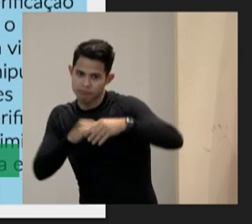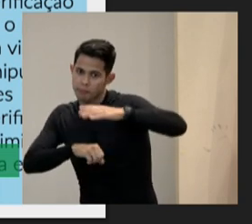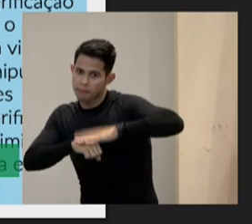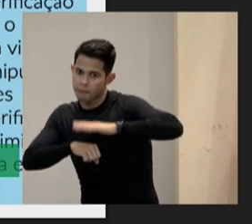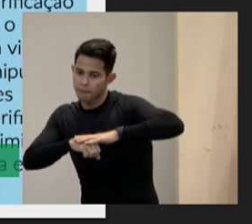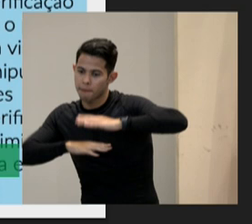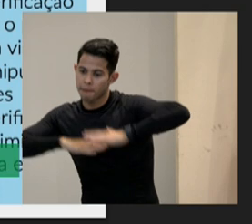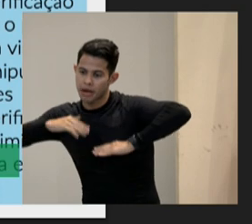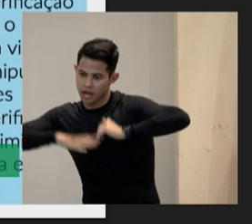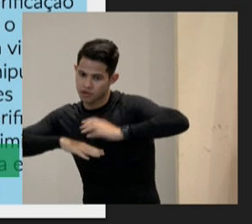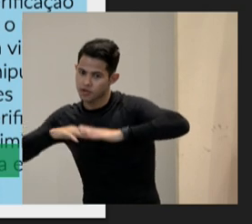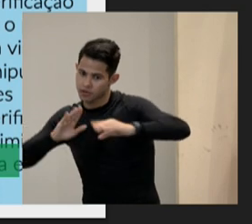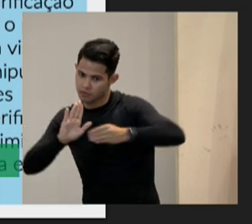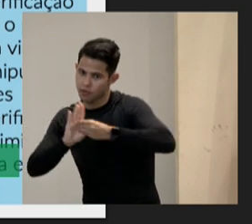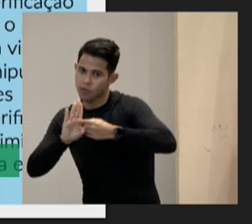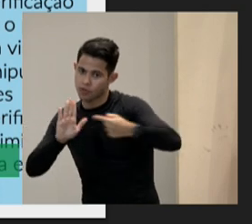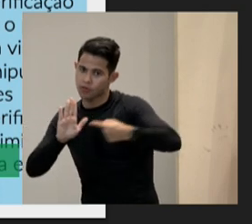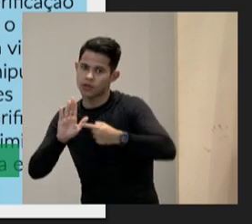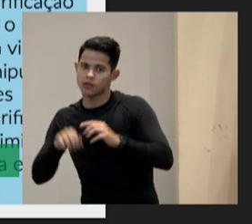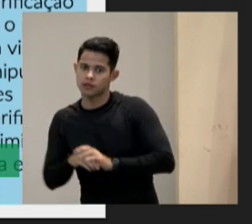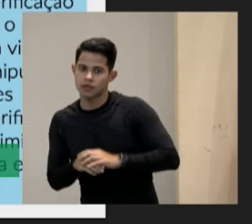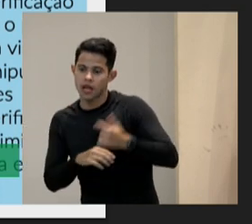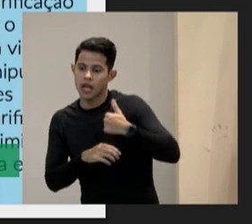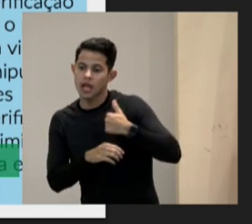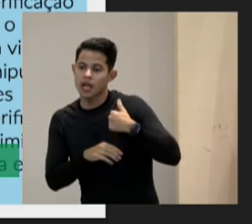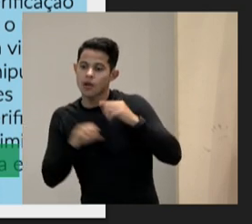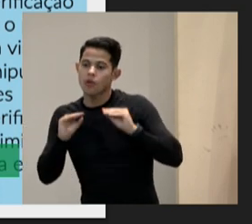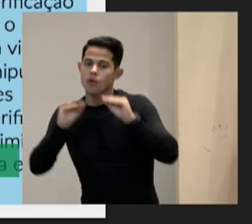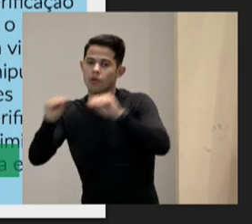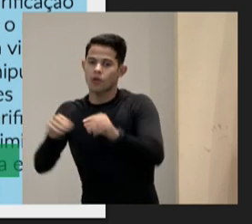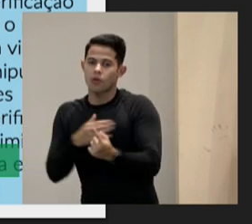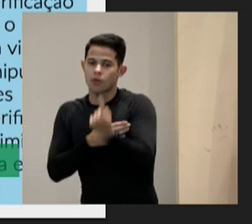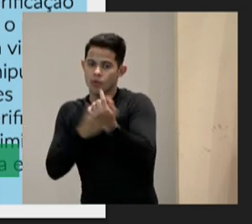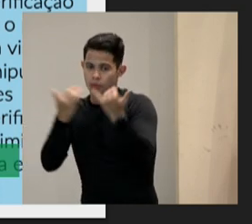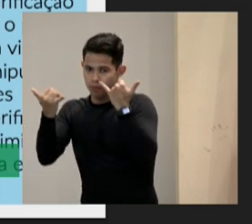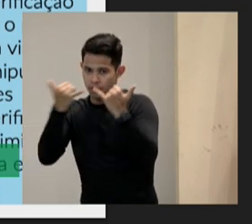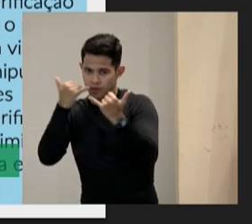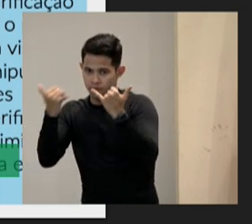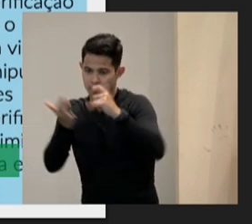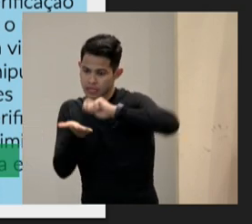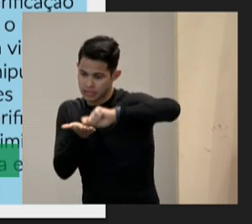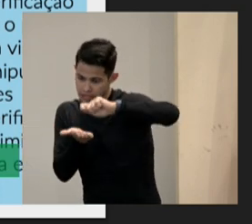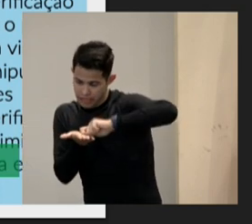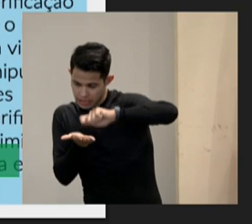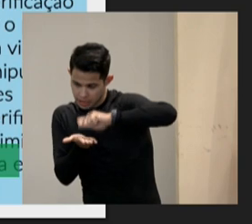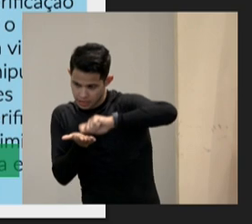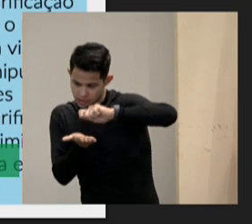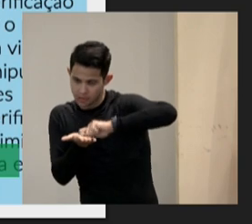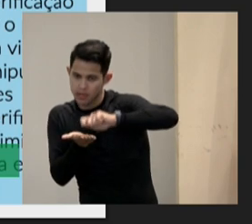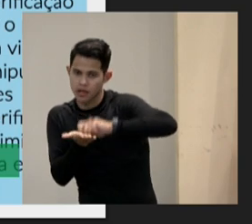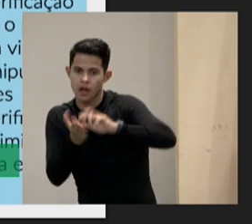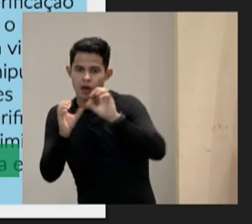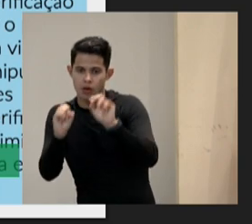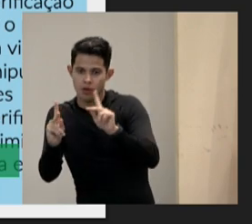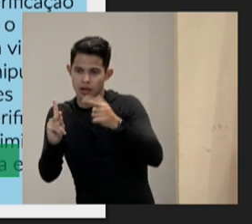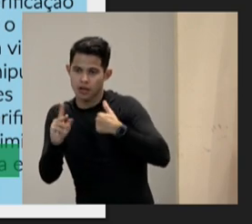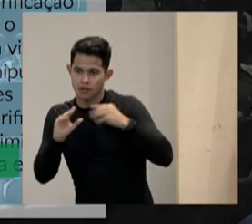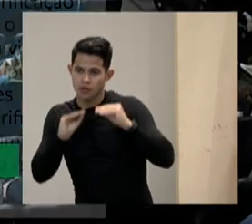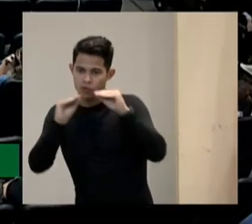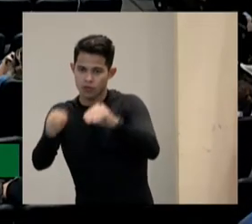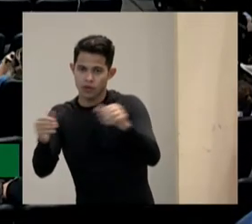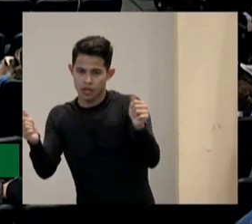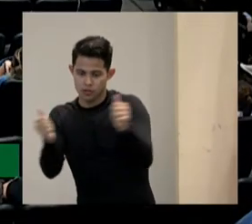vou colocar eu coloquei uma informação só escrita vou colocar um vídeo junto